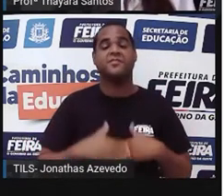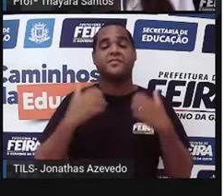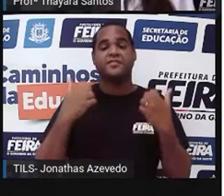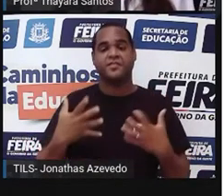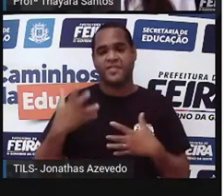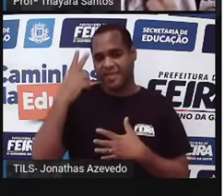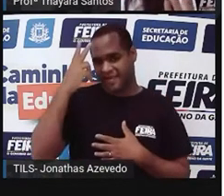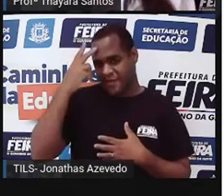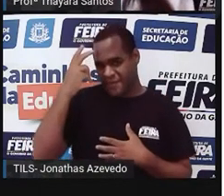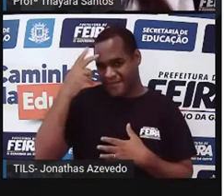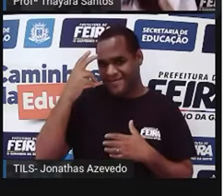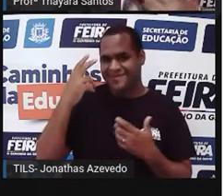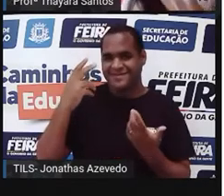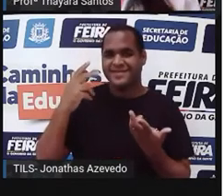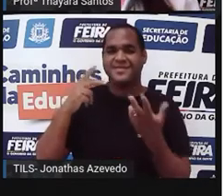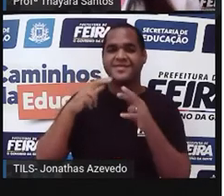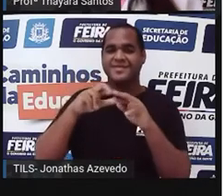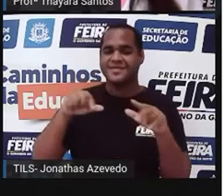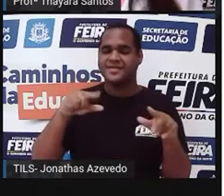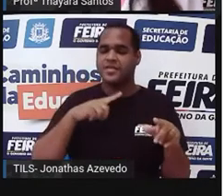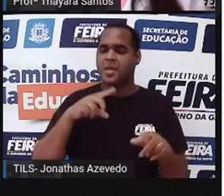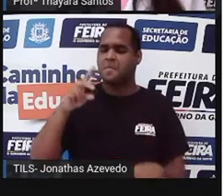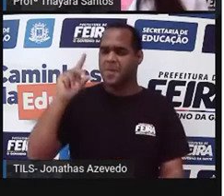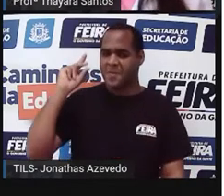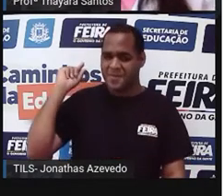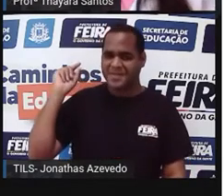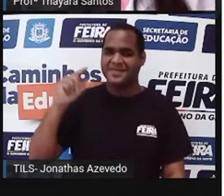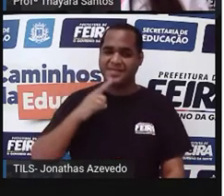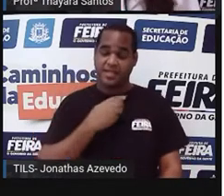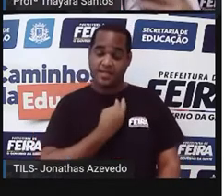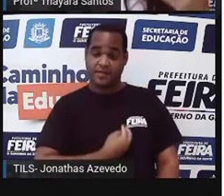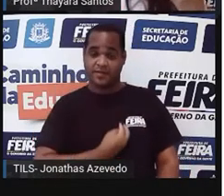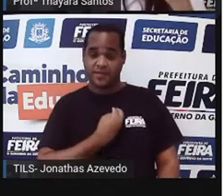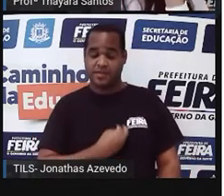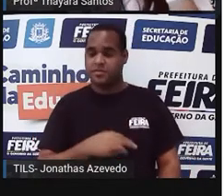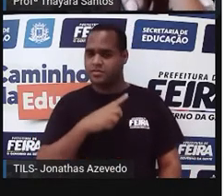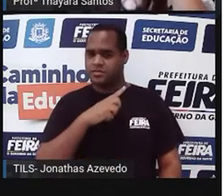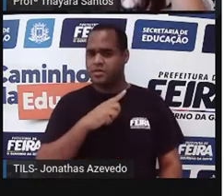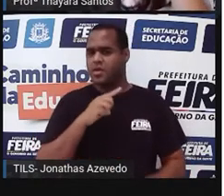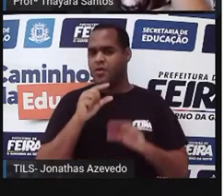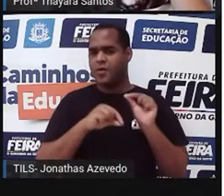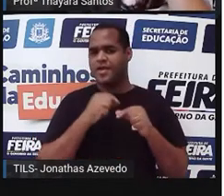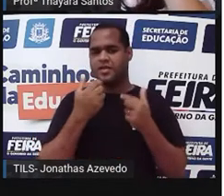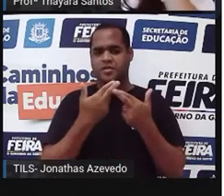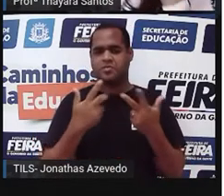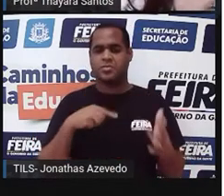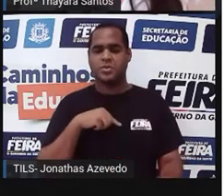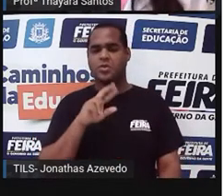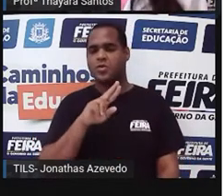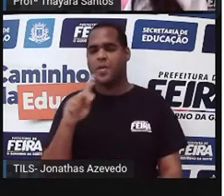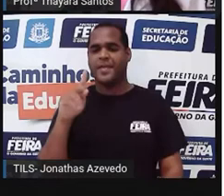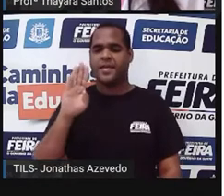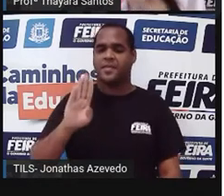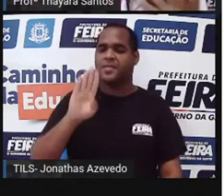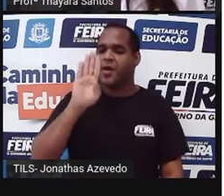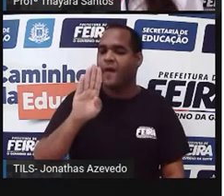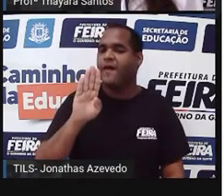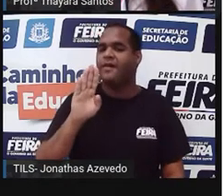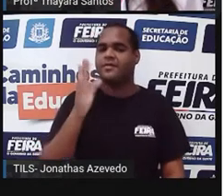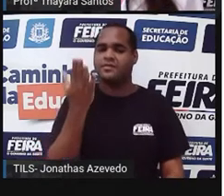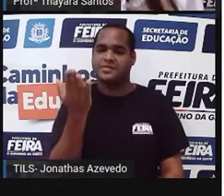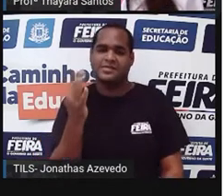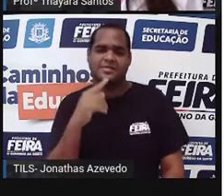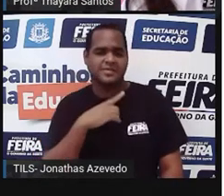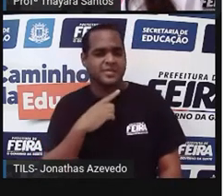naturalista, então, antigamente, na época que eles viveram, não existiam essas denominações de biólogo, essas